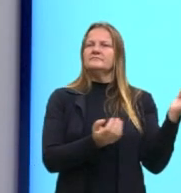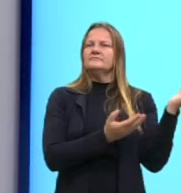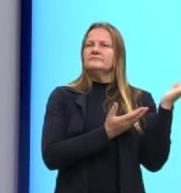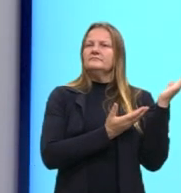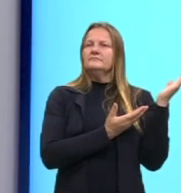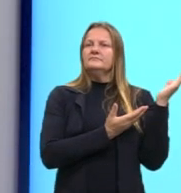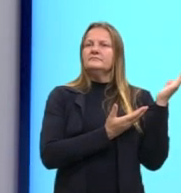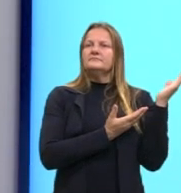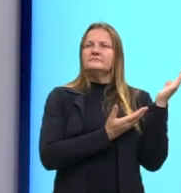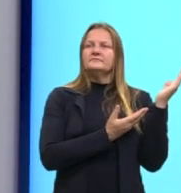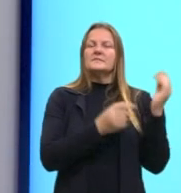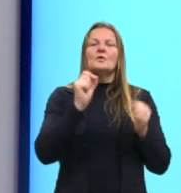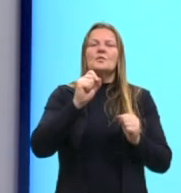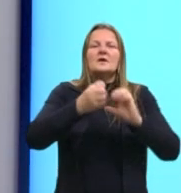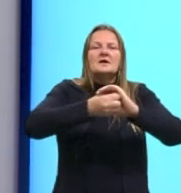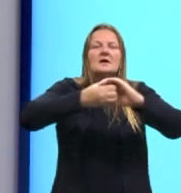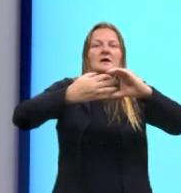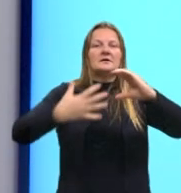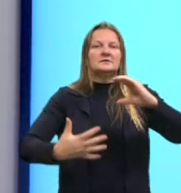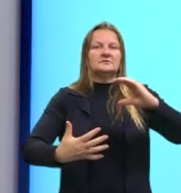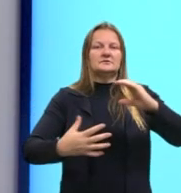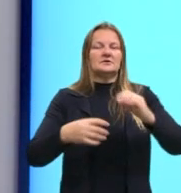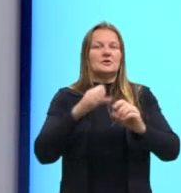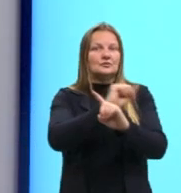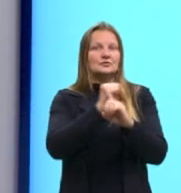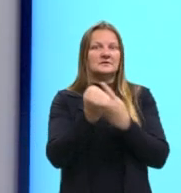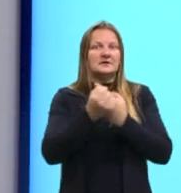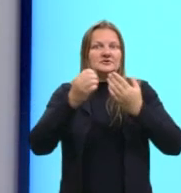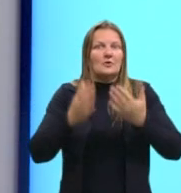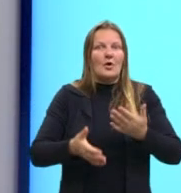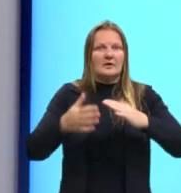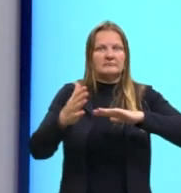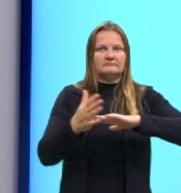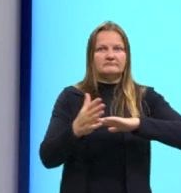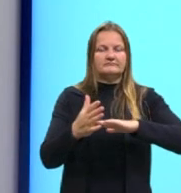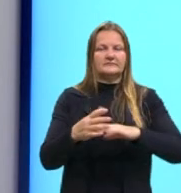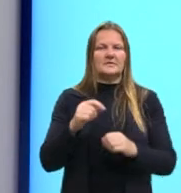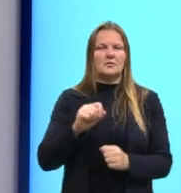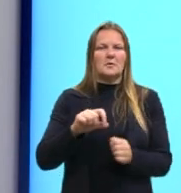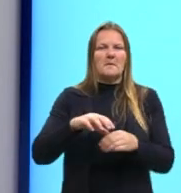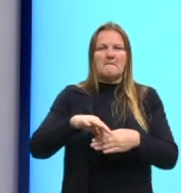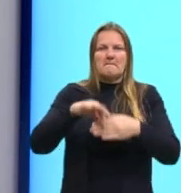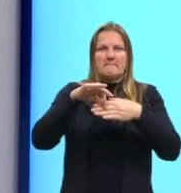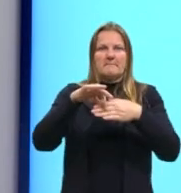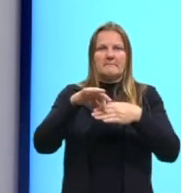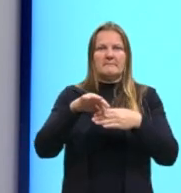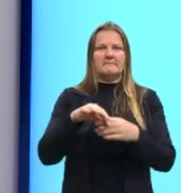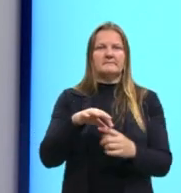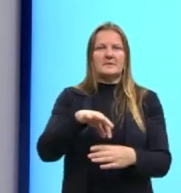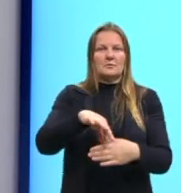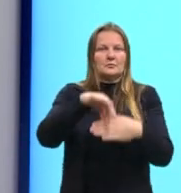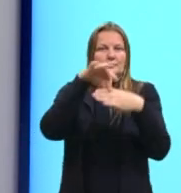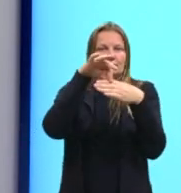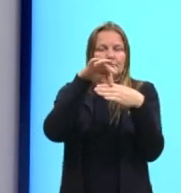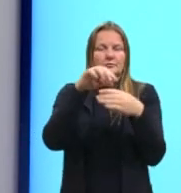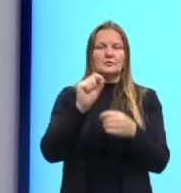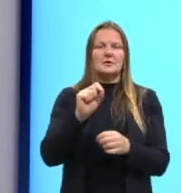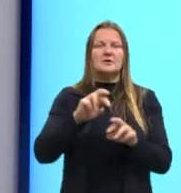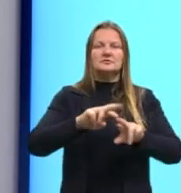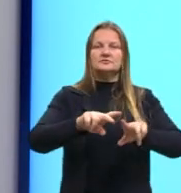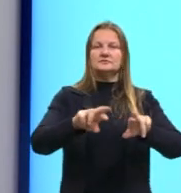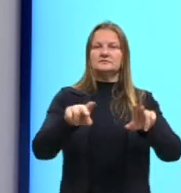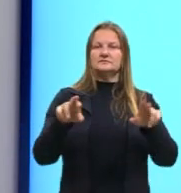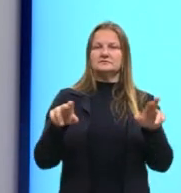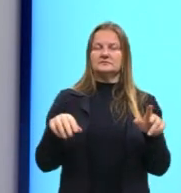essa sociedade contemporânea que nós estamos. privilegia a diferença. Vejam só. Então,